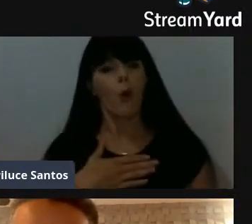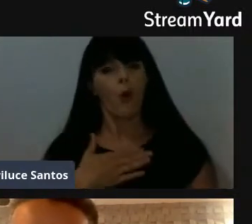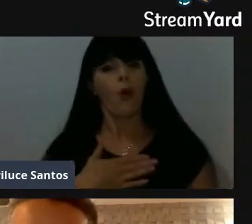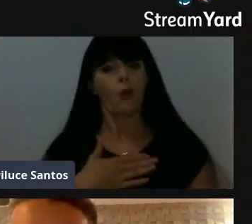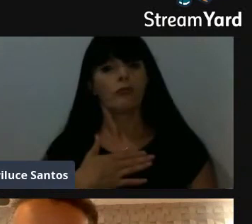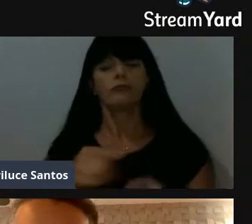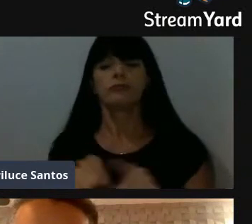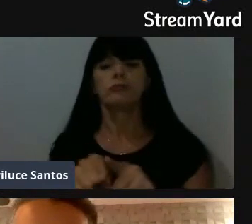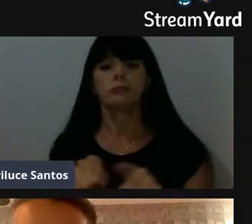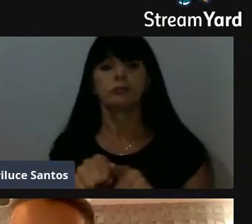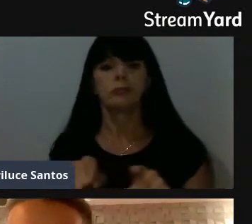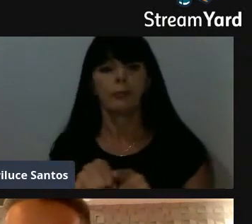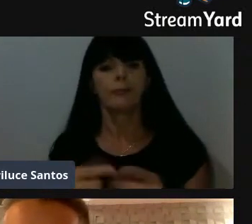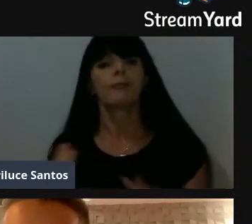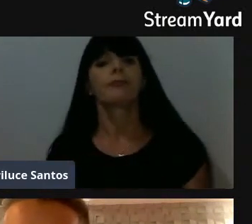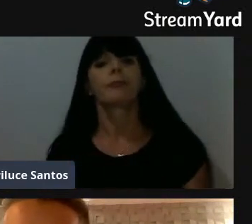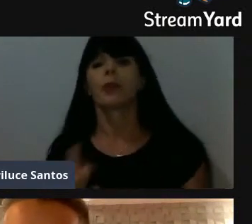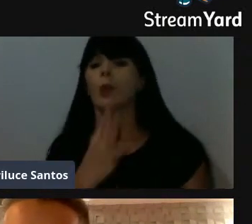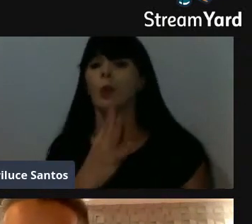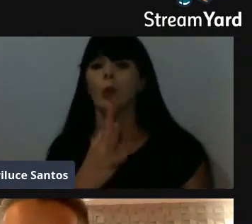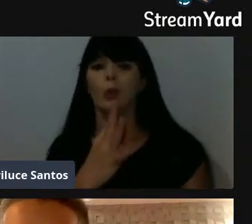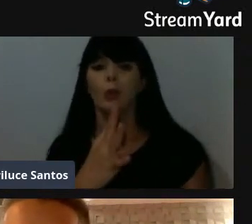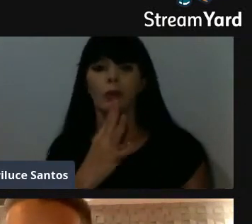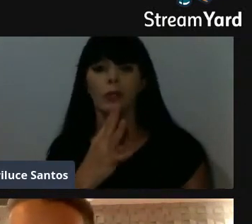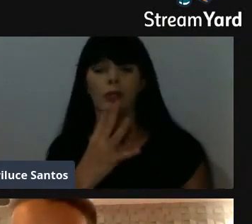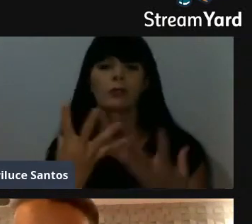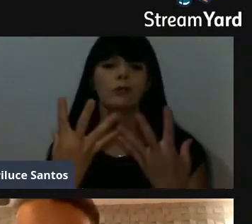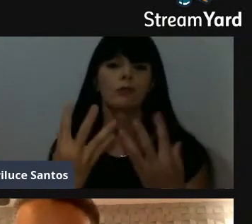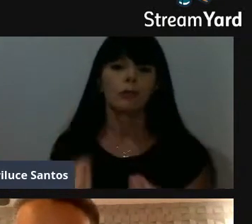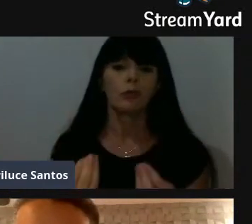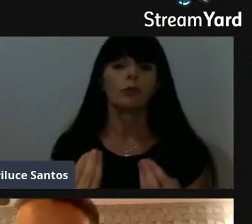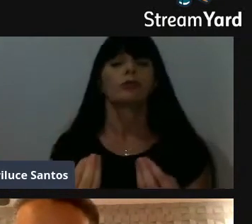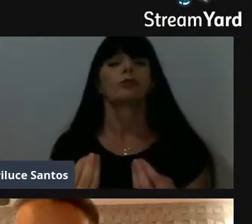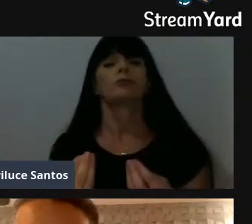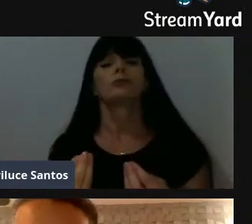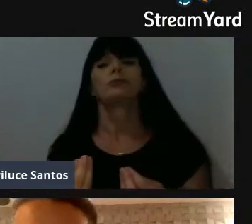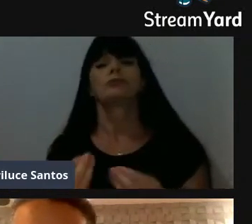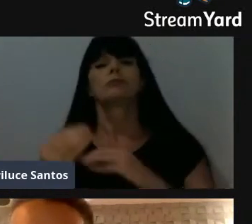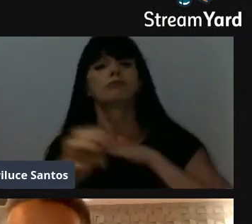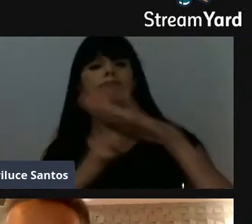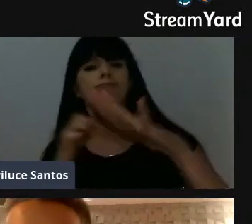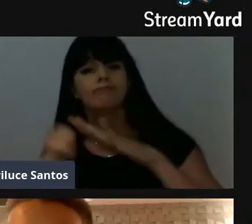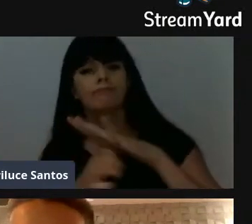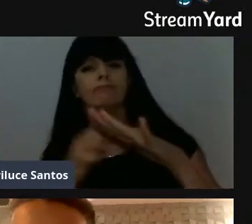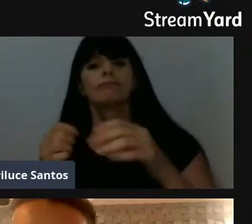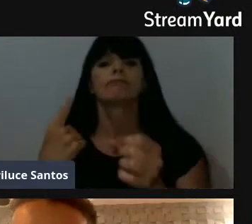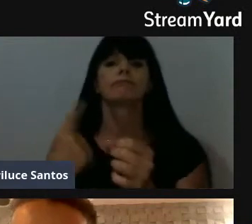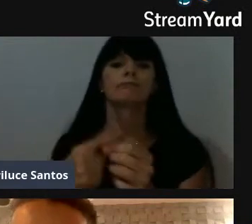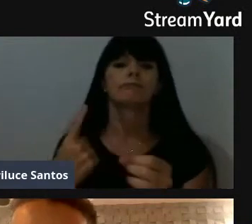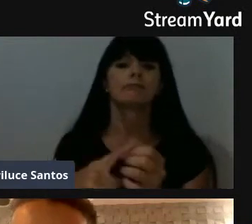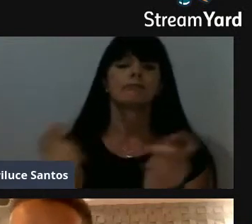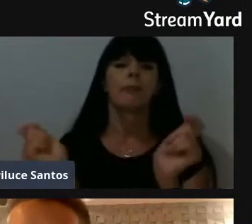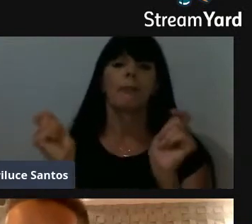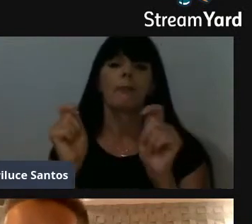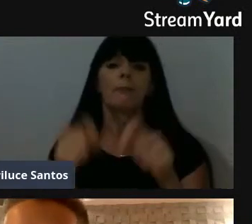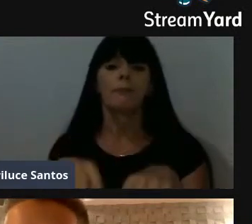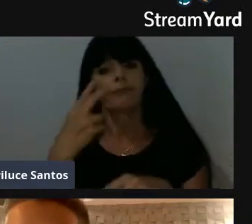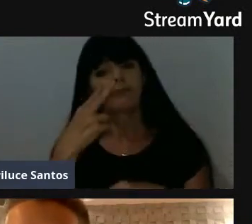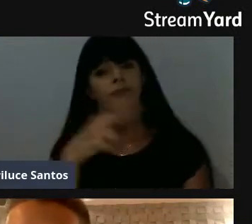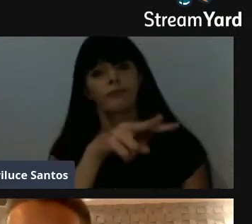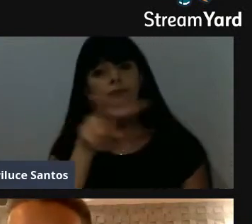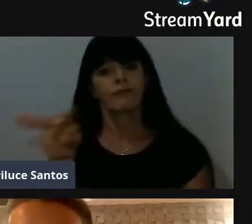ainda mais networking, conheço ainda mais a rotina dos empresários de nossa cidade, posso ver oportunidades,